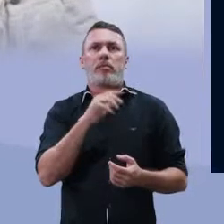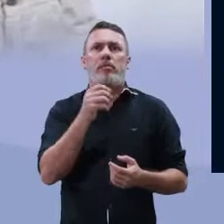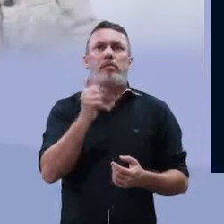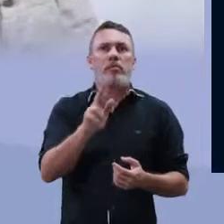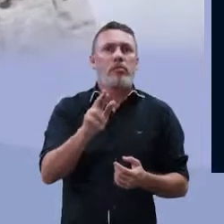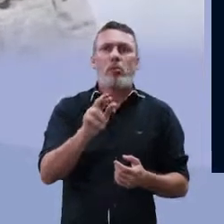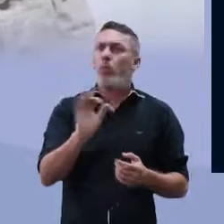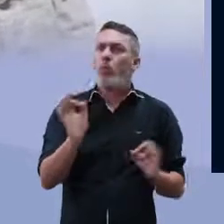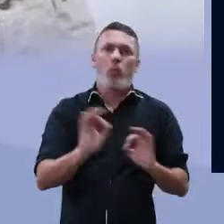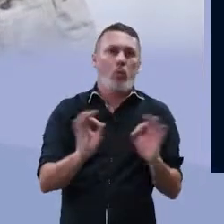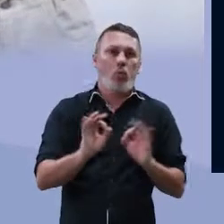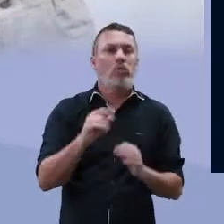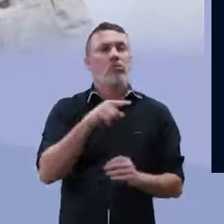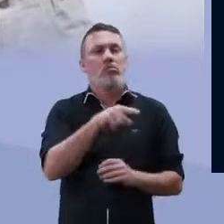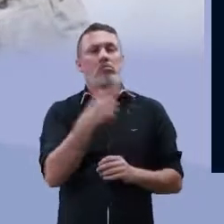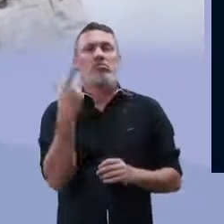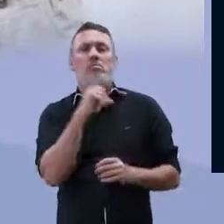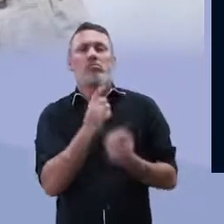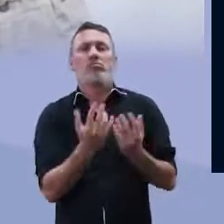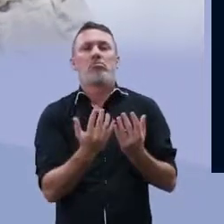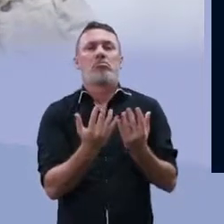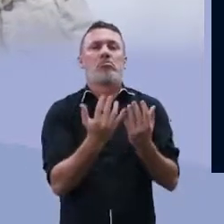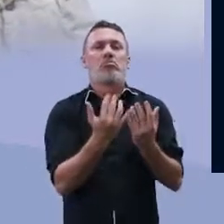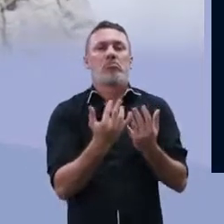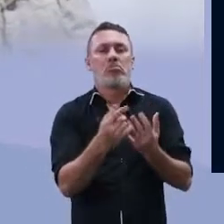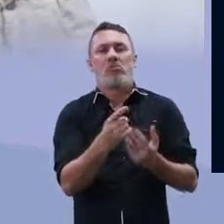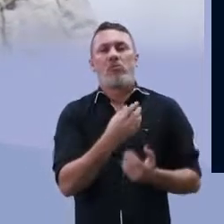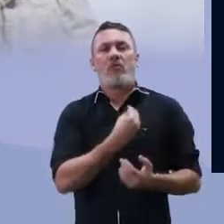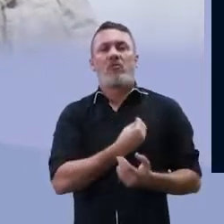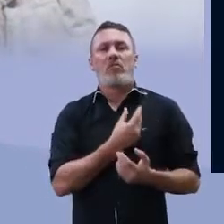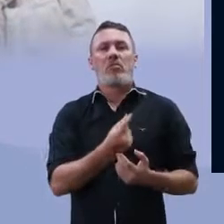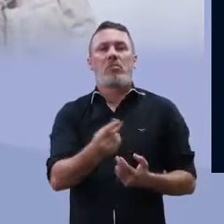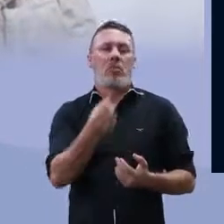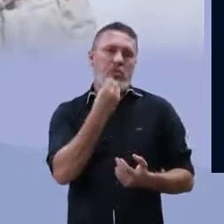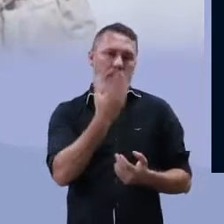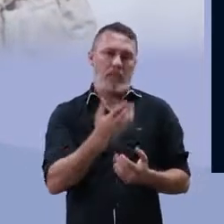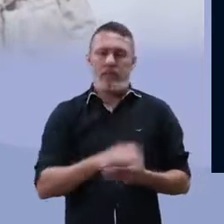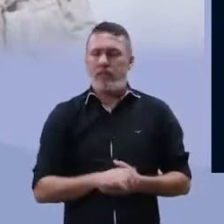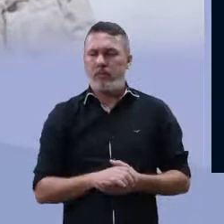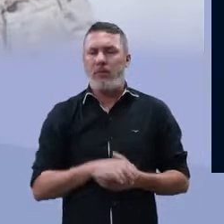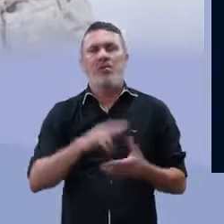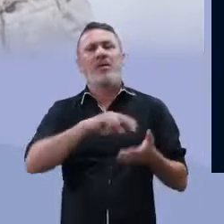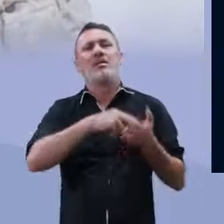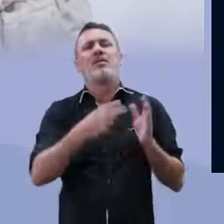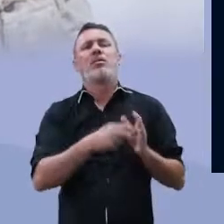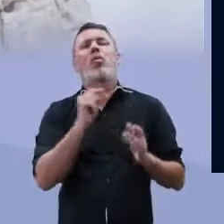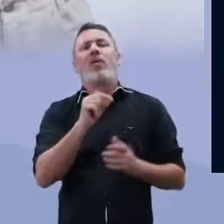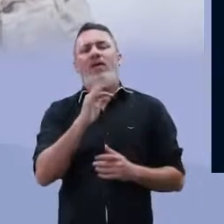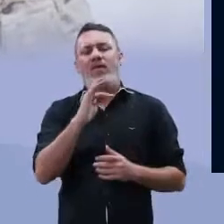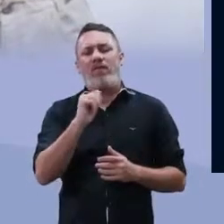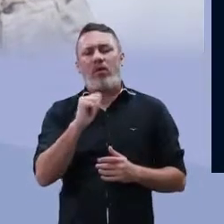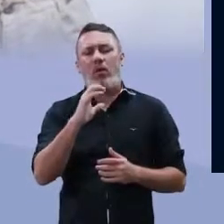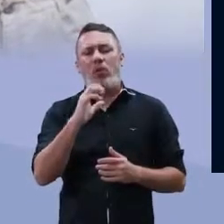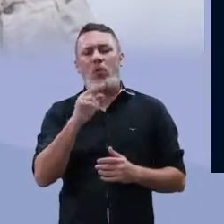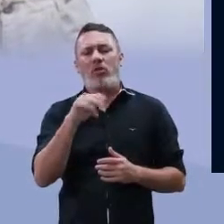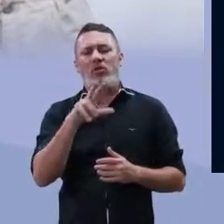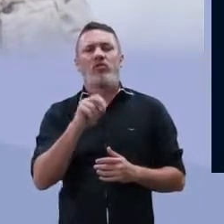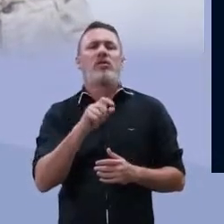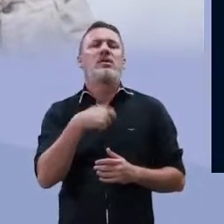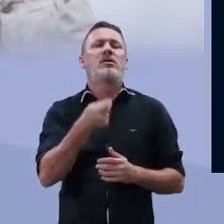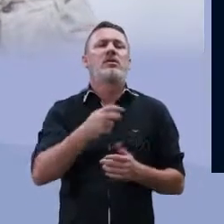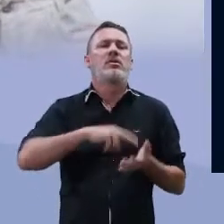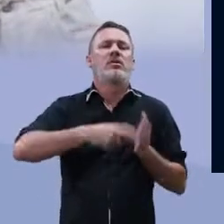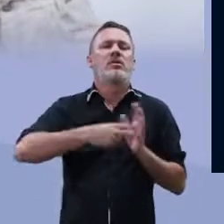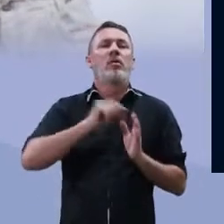condição anaeróbica, elas conseguem fazer a fermentação e sobrevivem bem. Então, o que significa ser